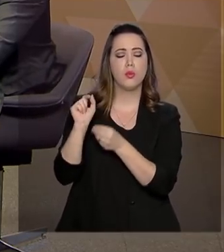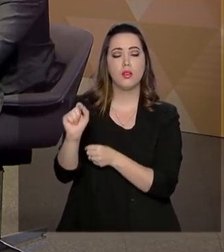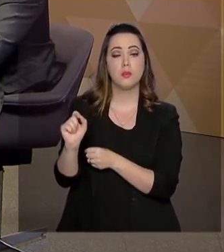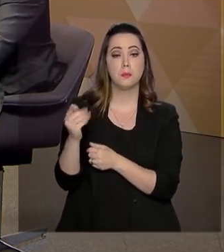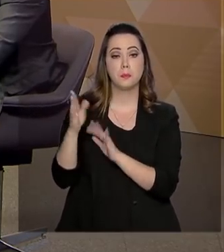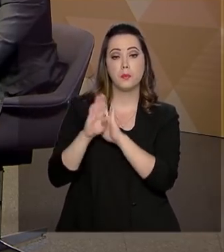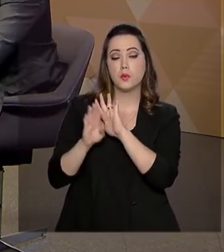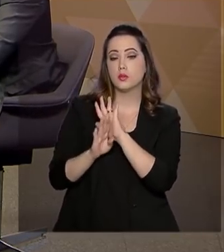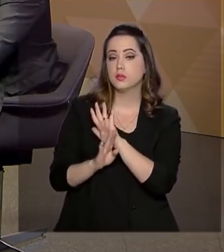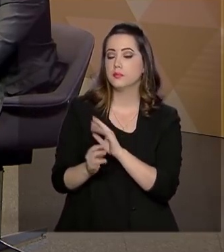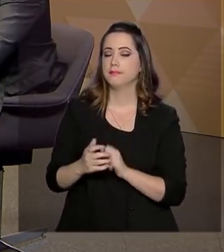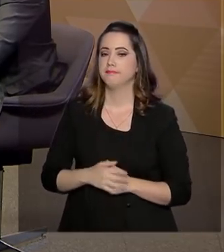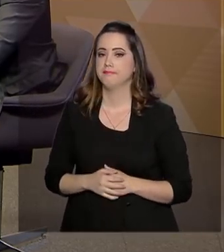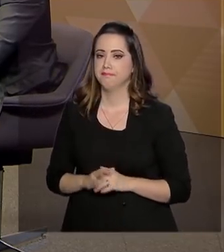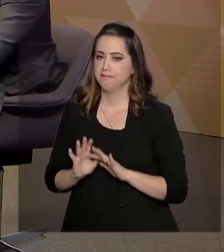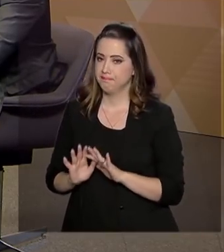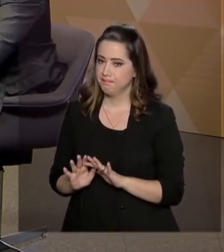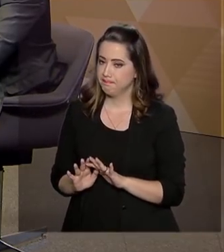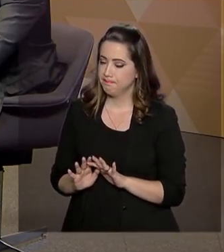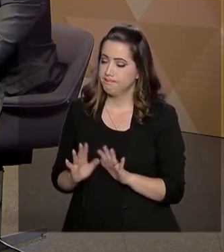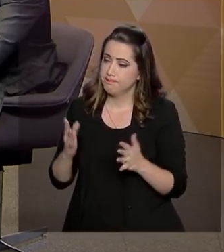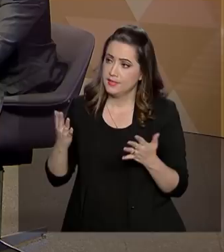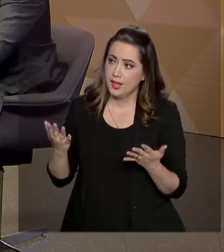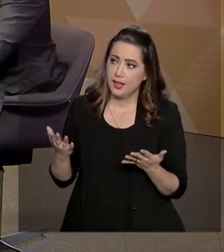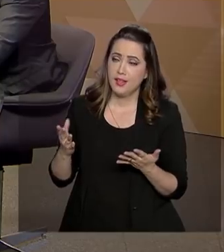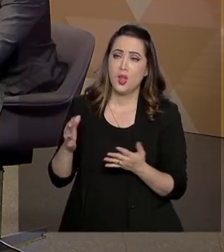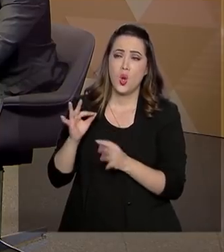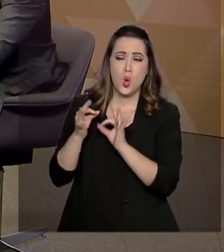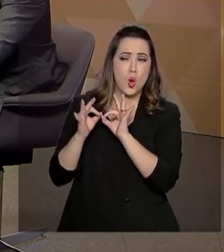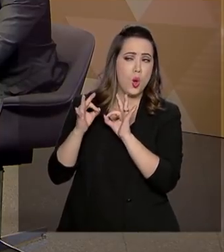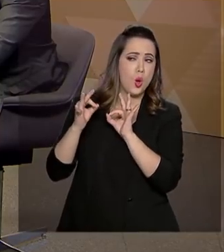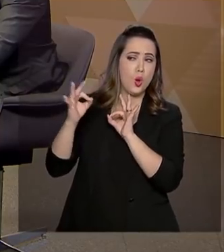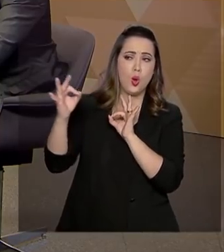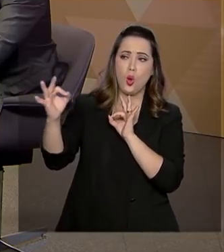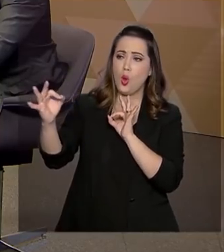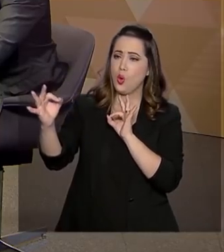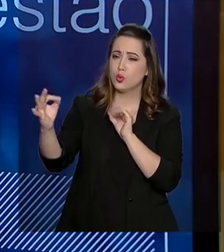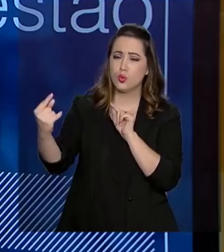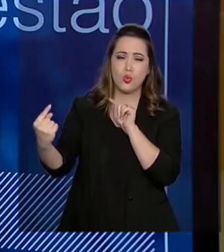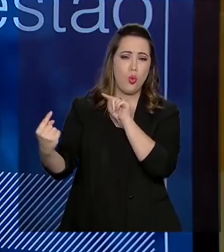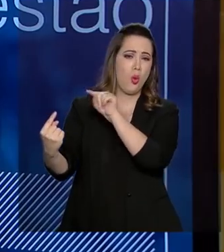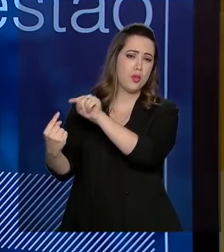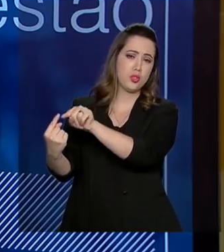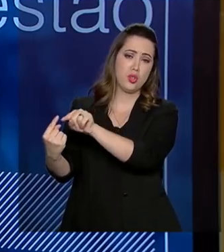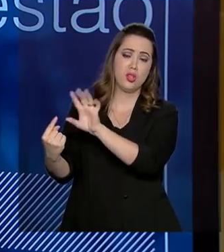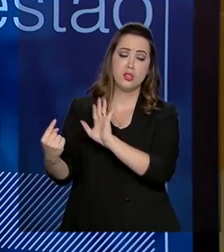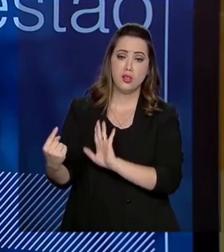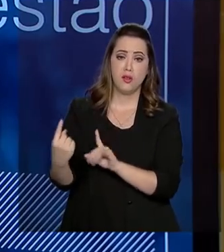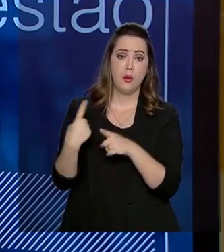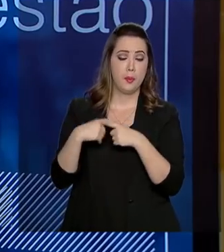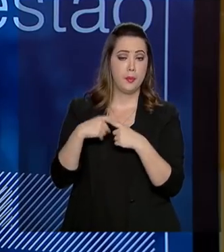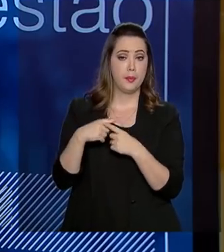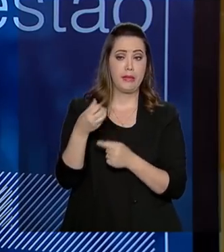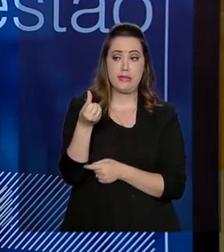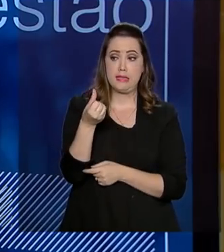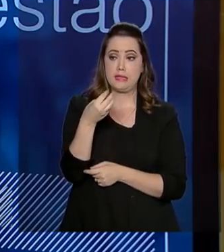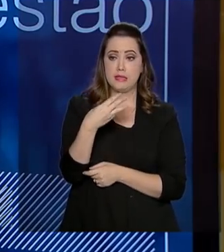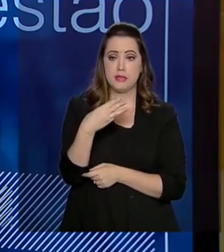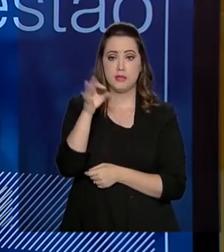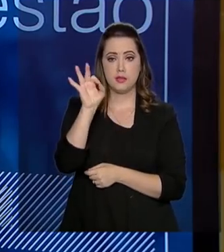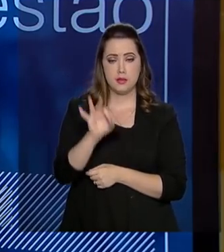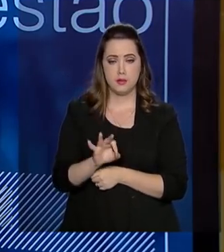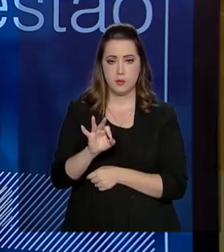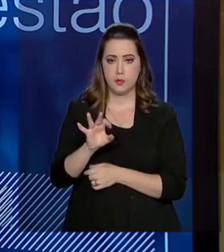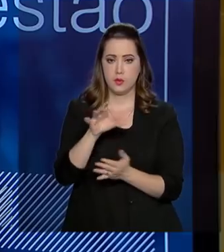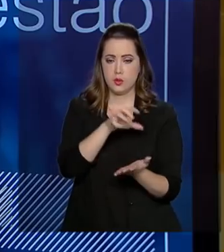Bem, ainda estamos longe de atingir as nossas metas. Nós temos praticamente 63% dos órgãos